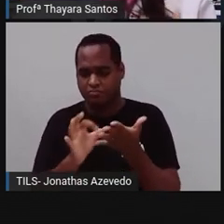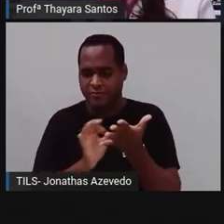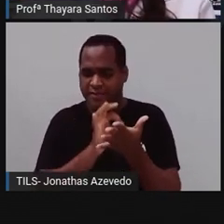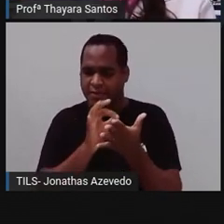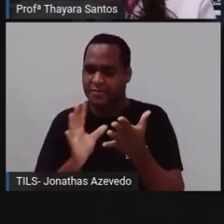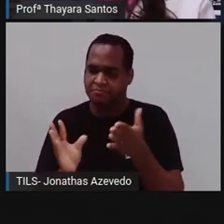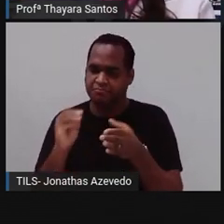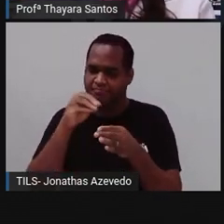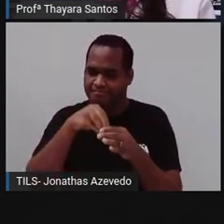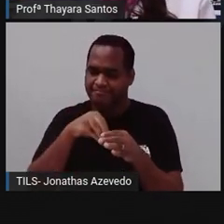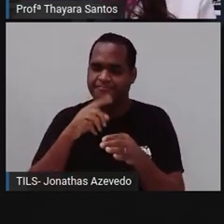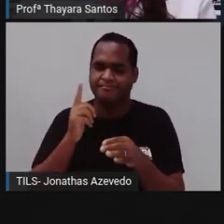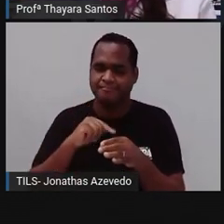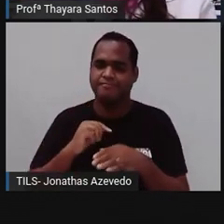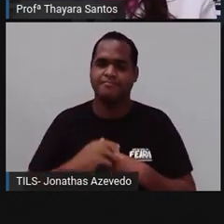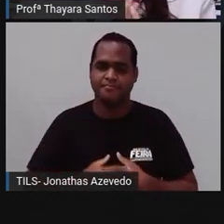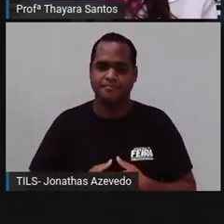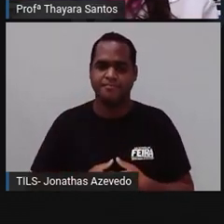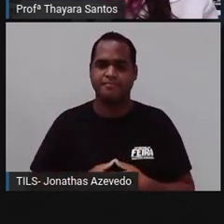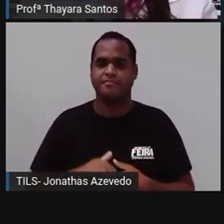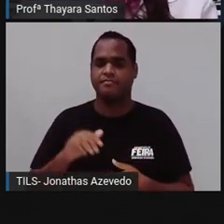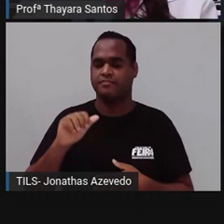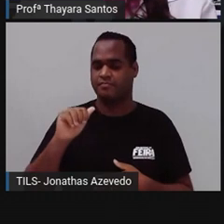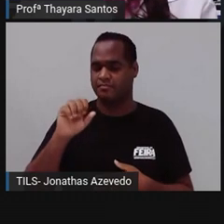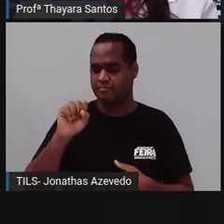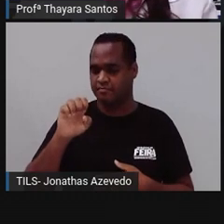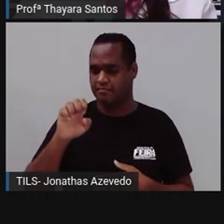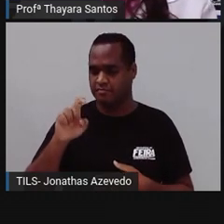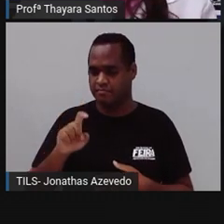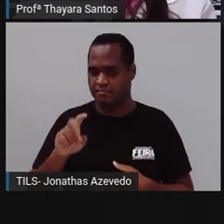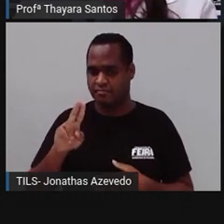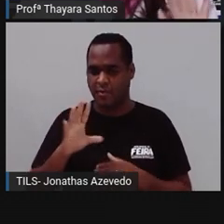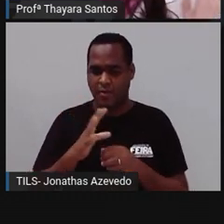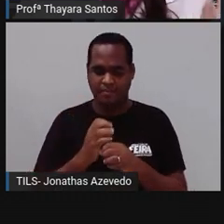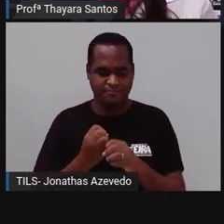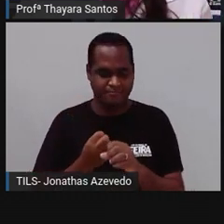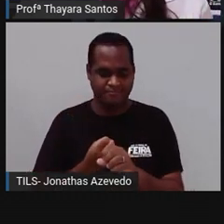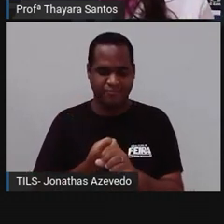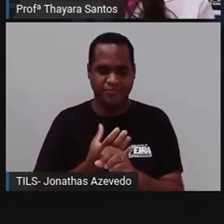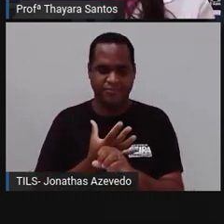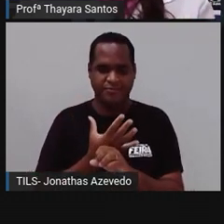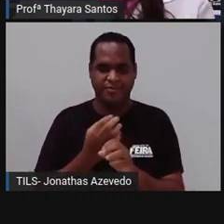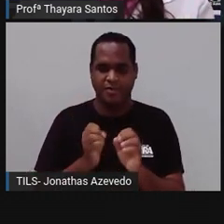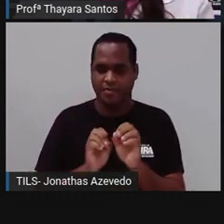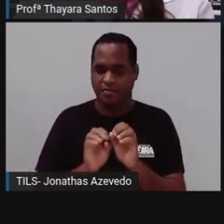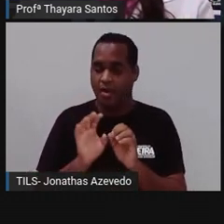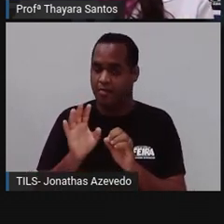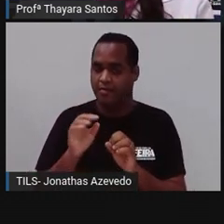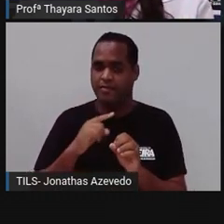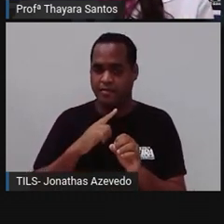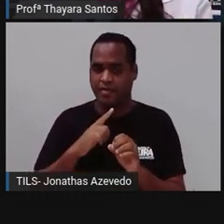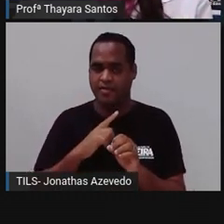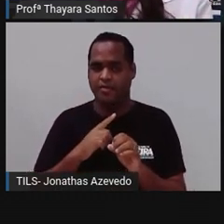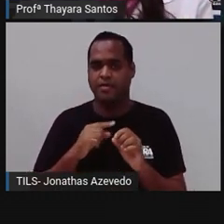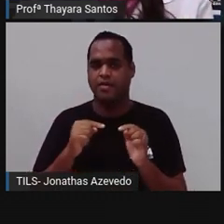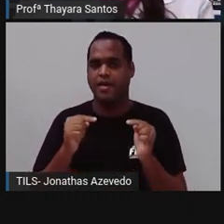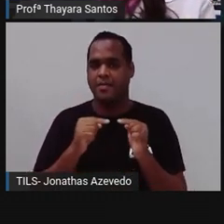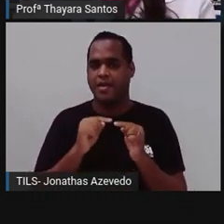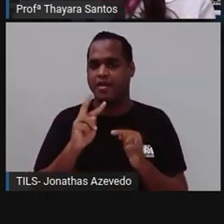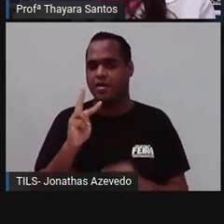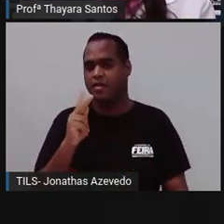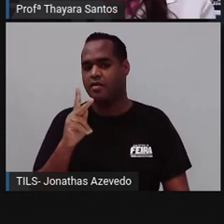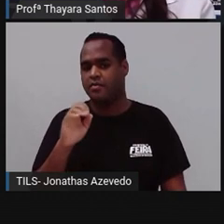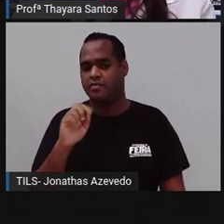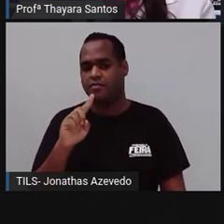Eles podem se reproduzir assexuadamente por brotamento, do mesmo jeito que acontecia lá nos poríferos. Aqui é o caso de uma hidra.